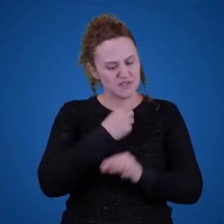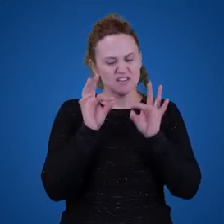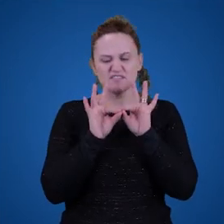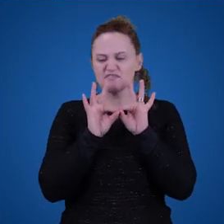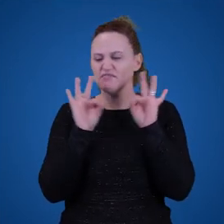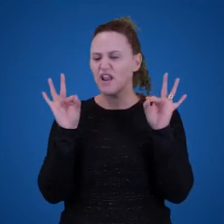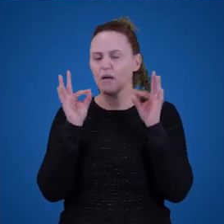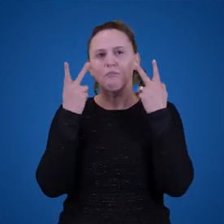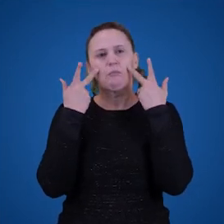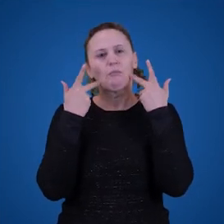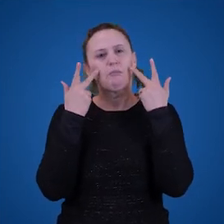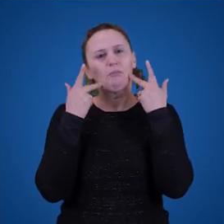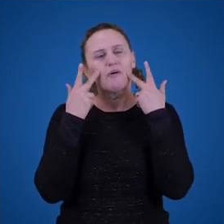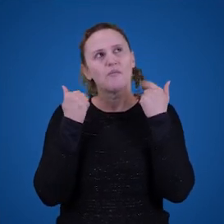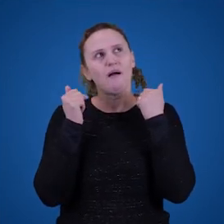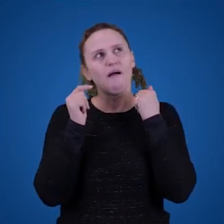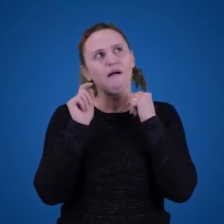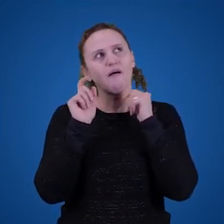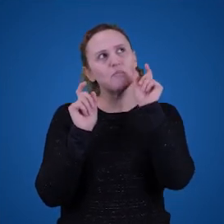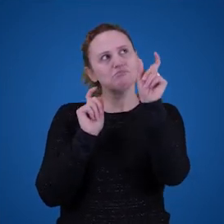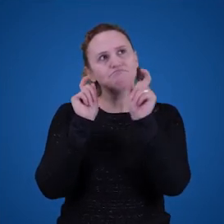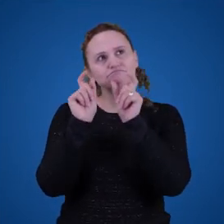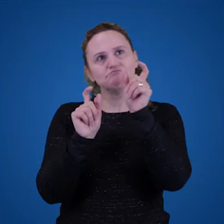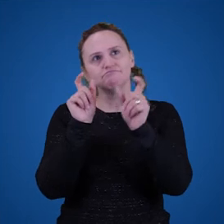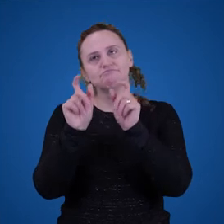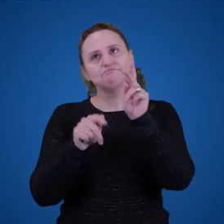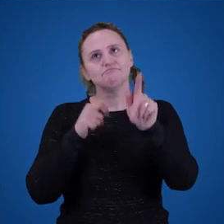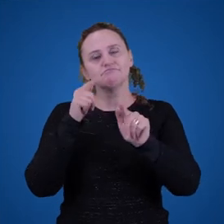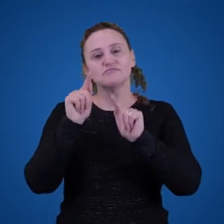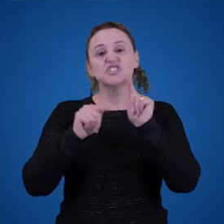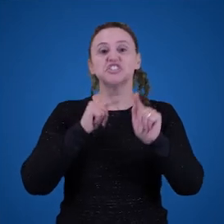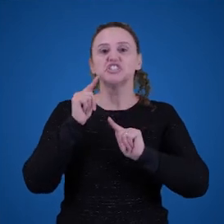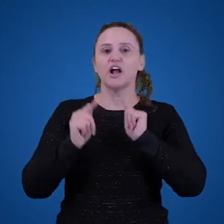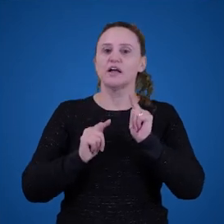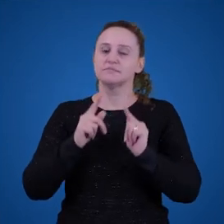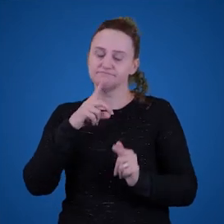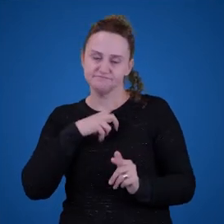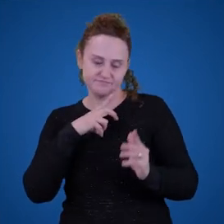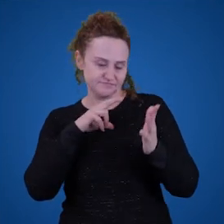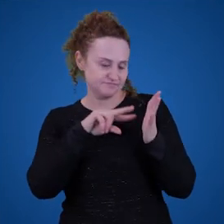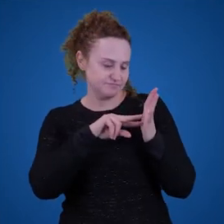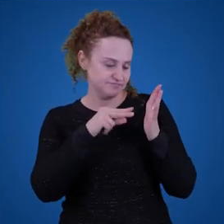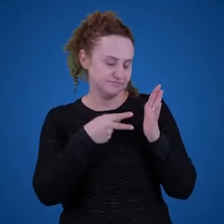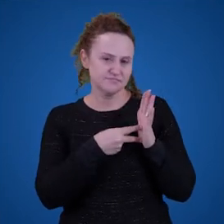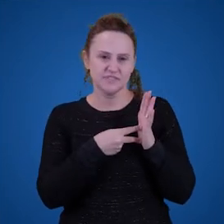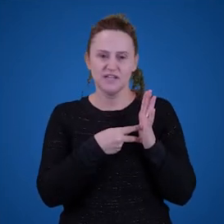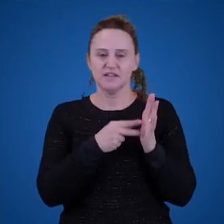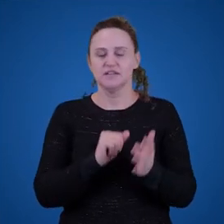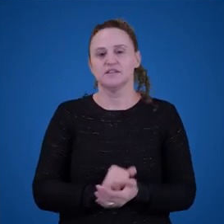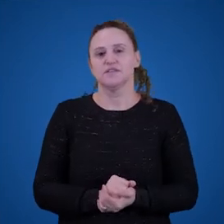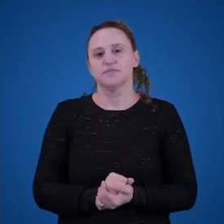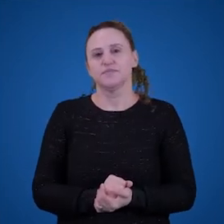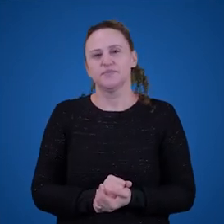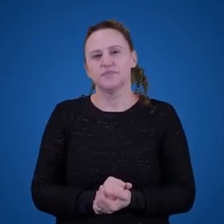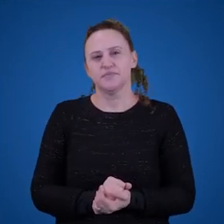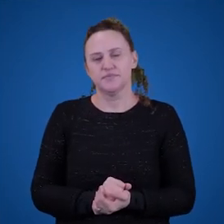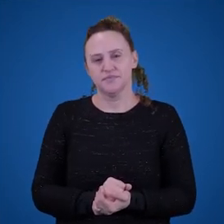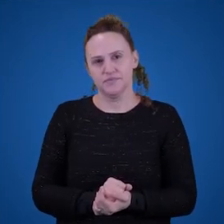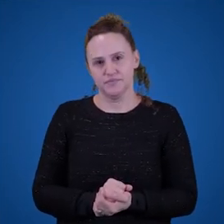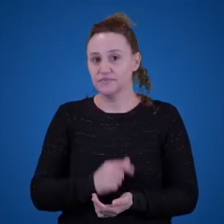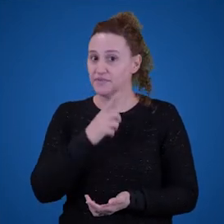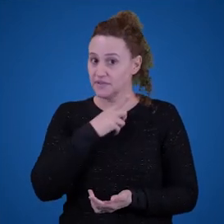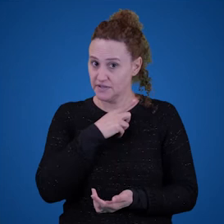palavras, gestos, terem significado? O que faz tudo isso ter